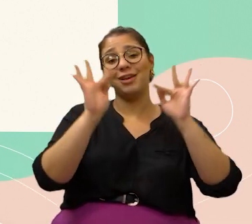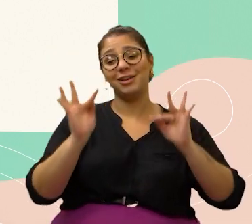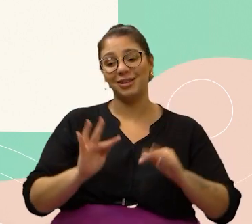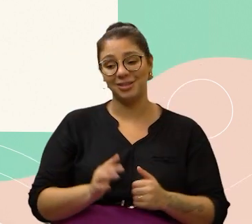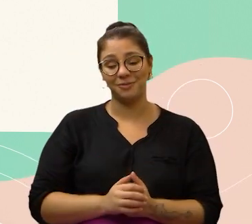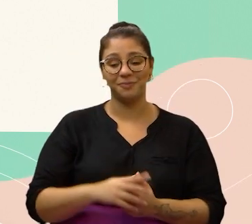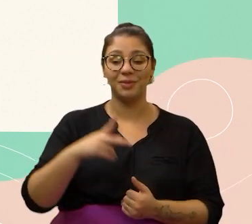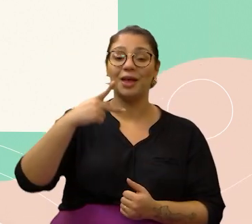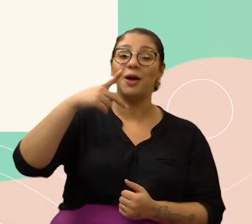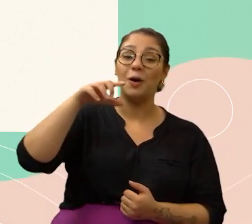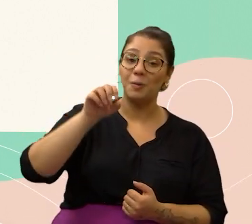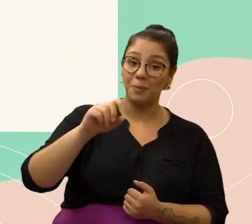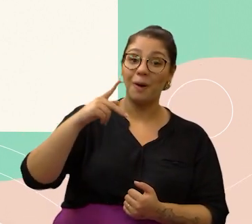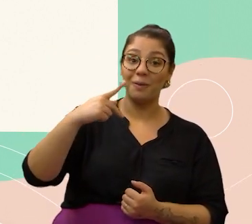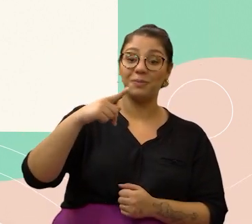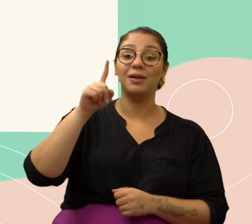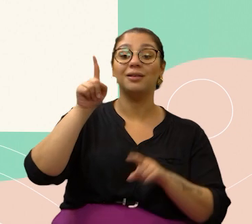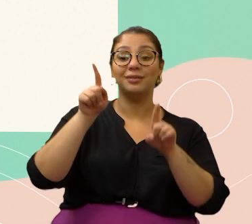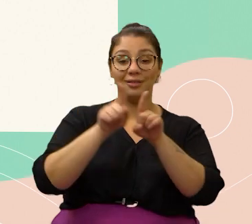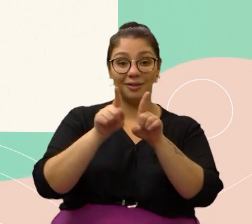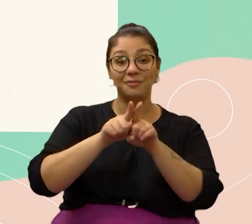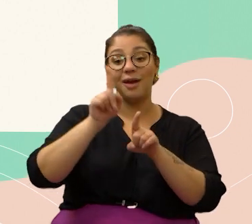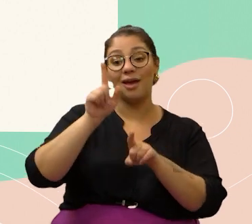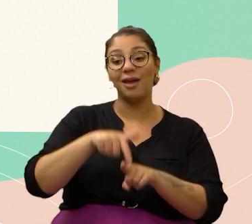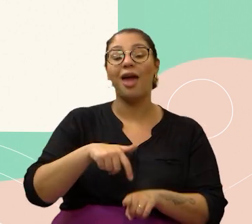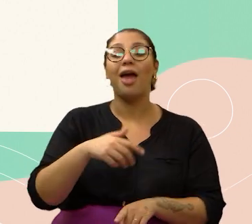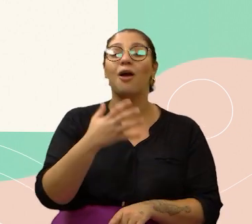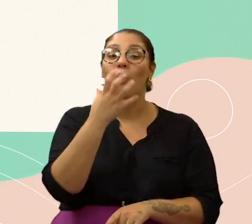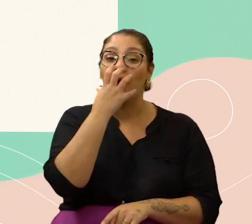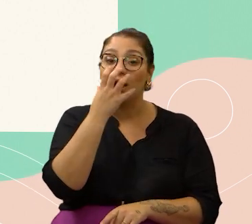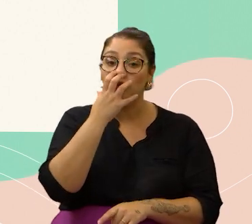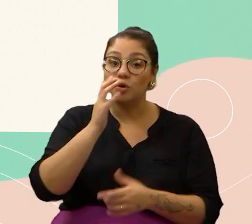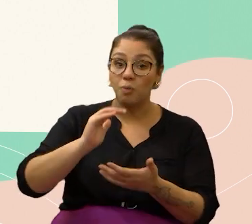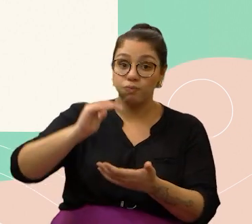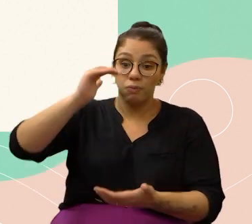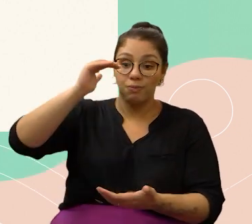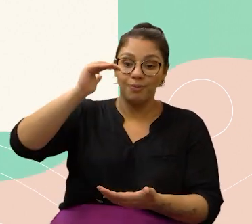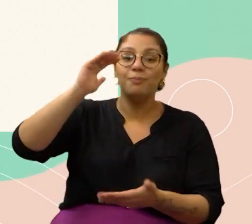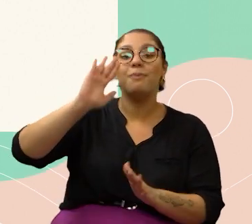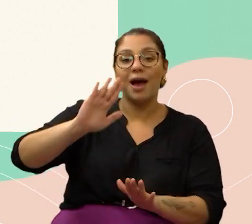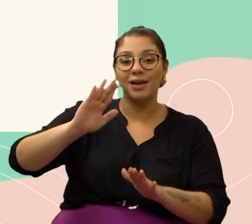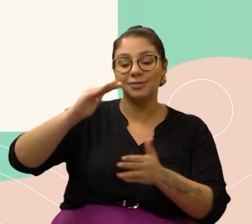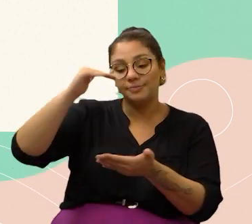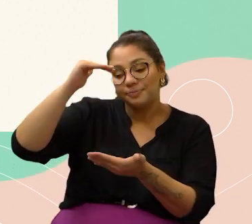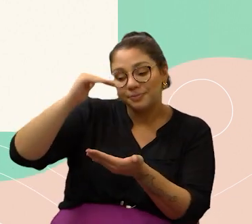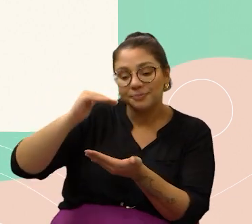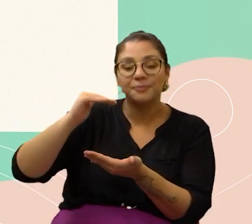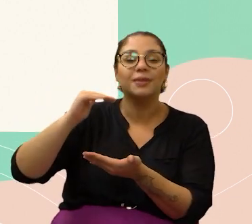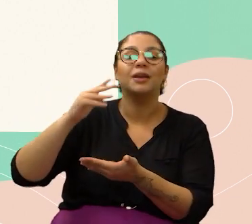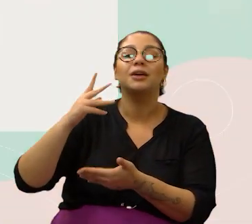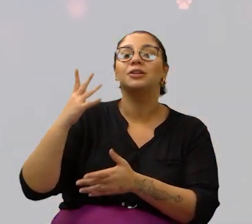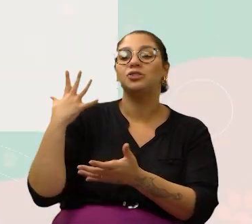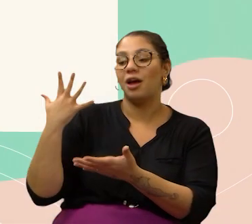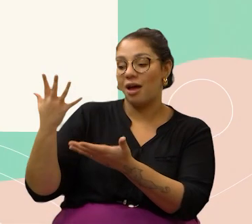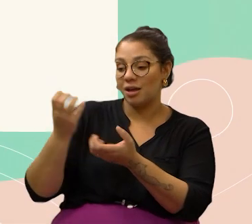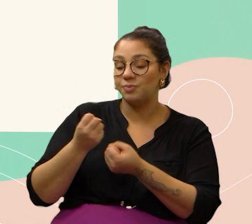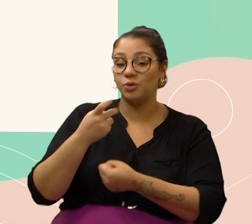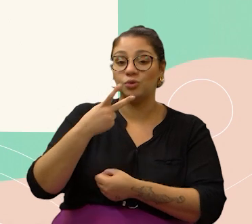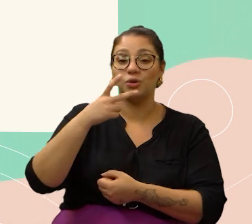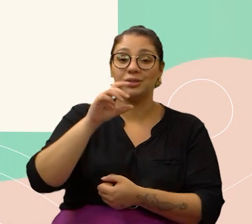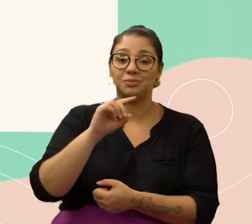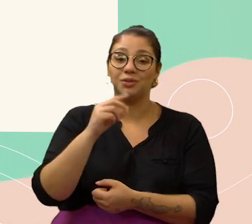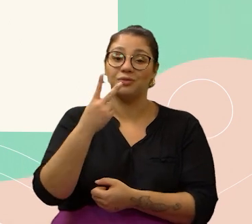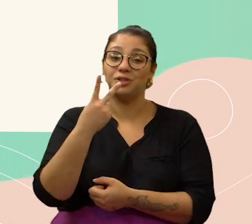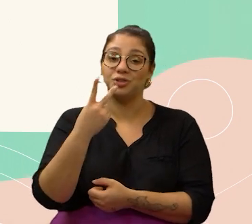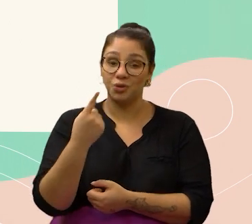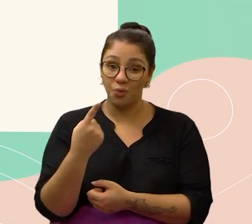dócil, se dá bem com outros animais, está saudável e só espera um lar para ser feliz. O Poppy